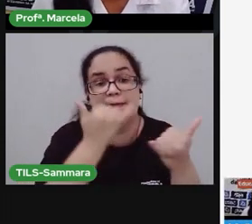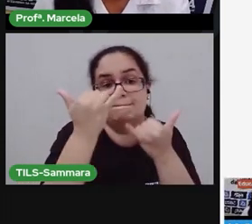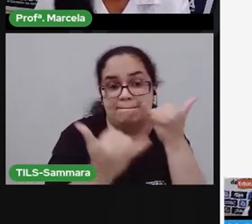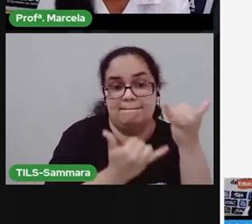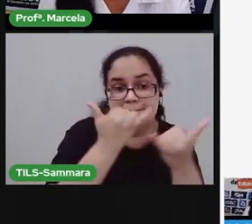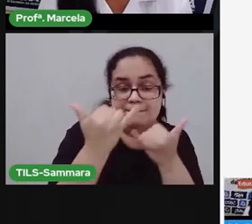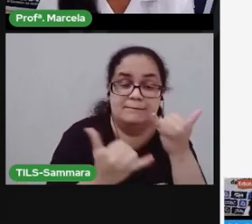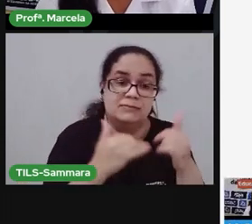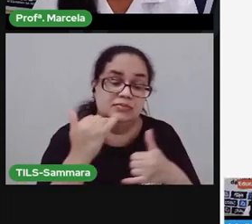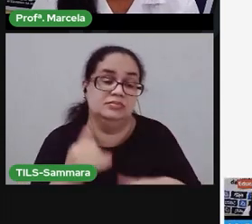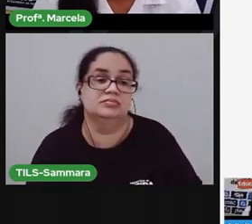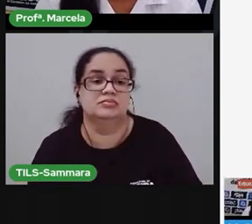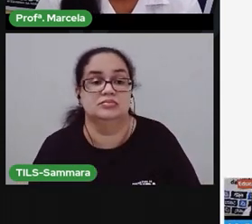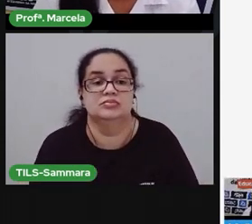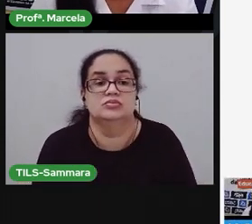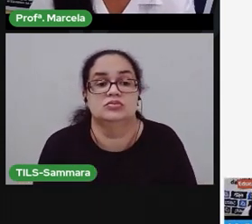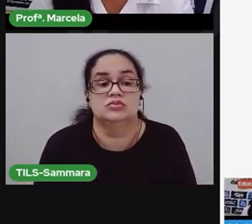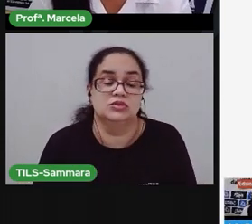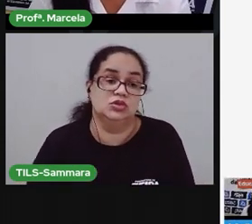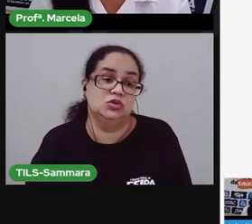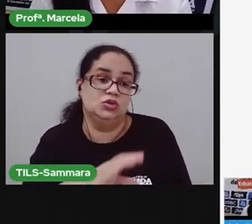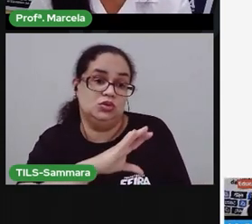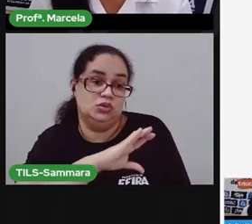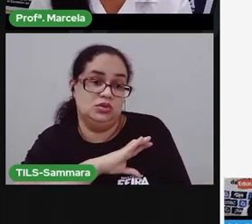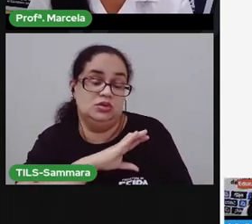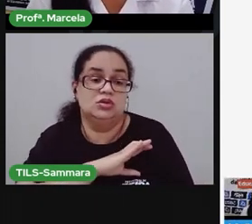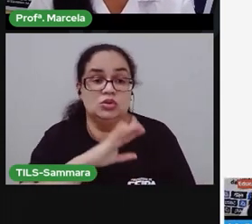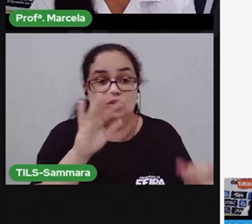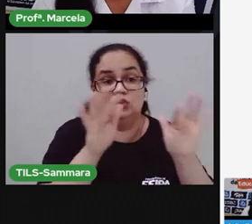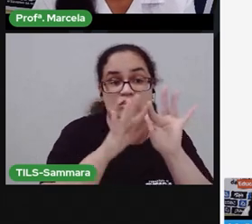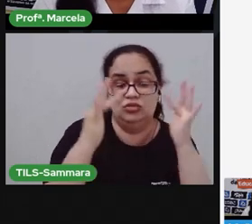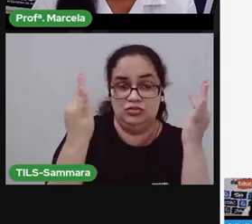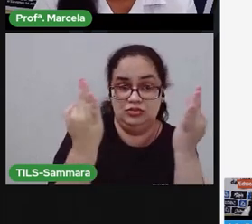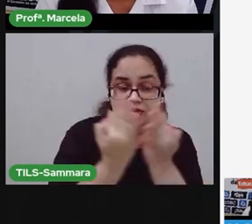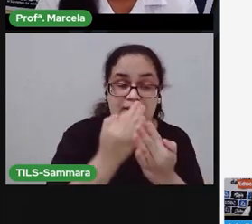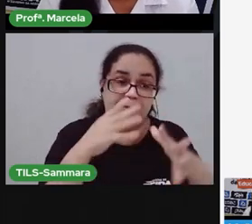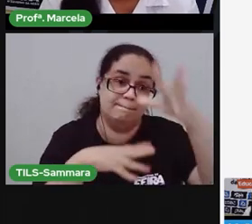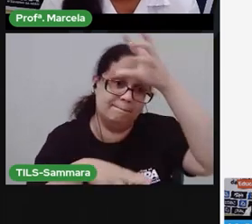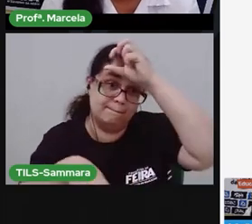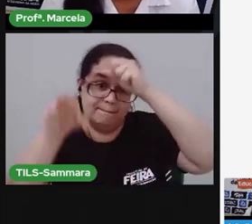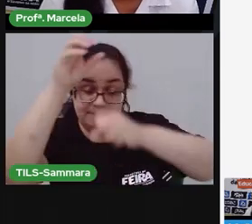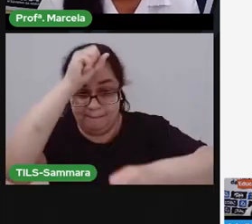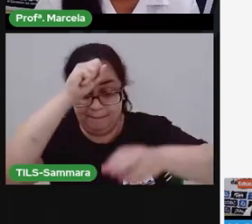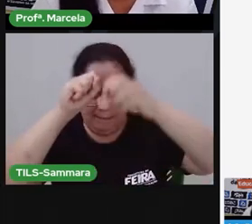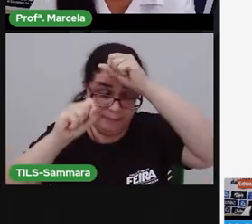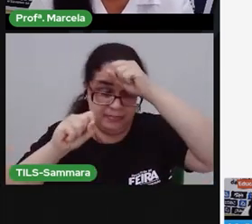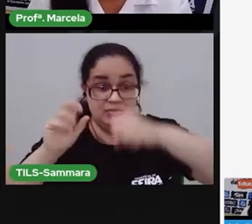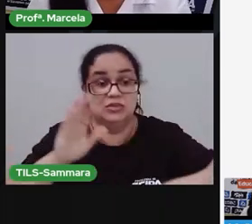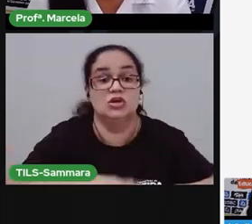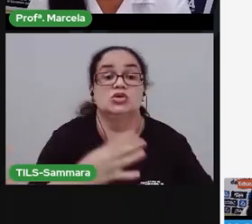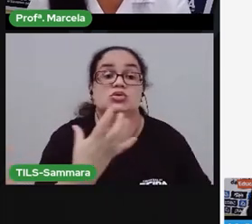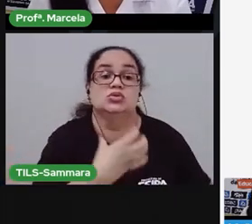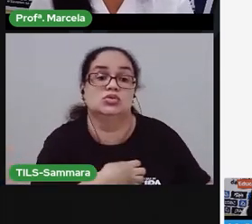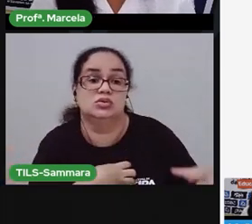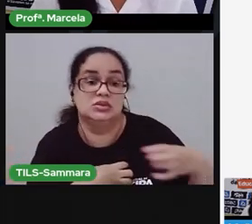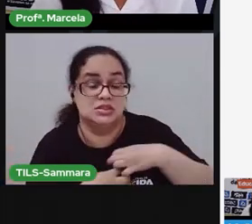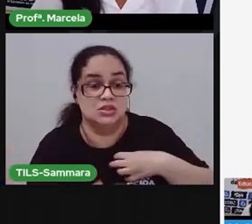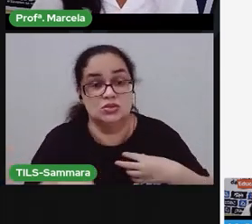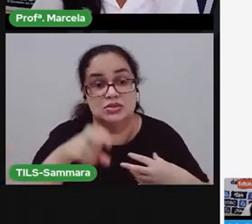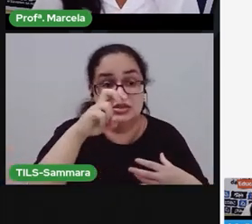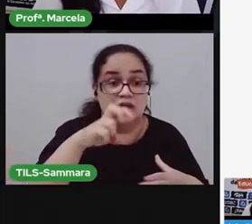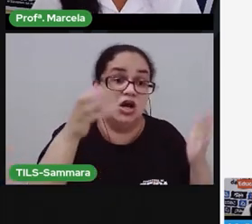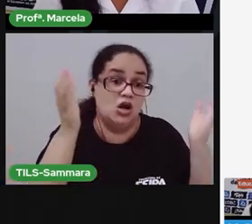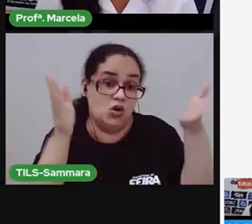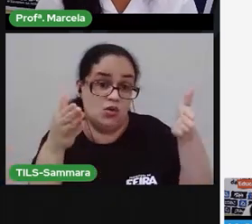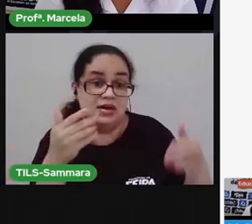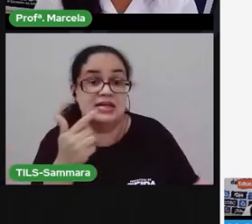com esse joguinho. Aí com seus coleguinhas, com seus familiares. E aprender mais ainda sobre os cinco sentidos. Agora,